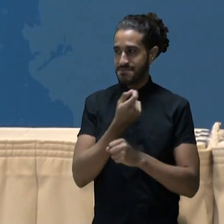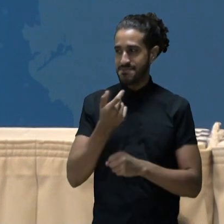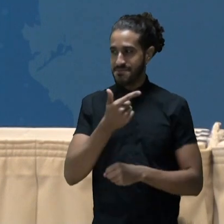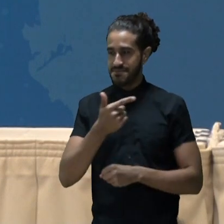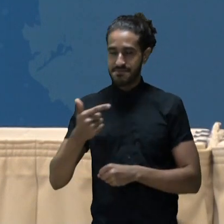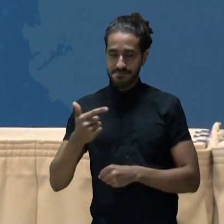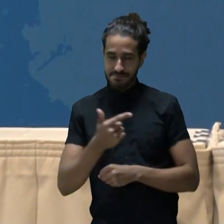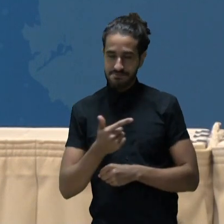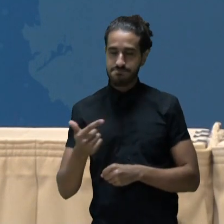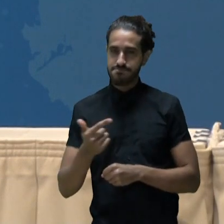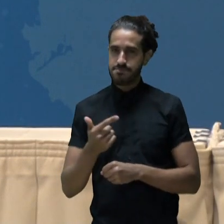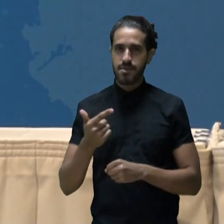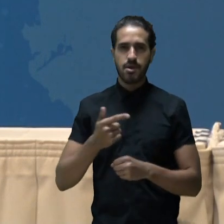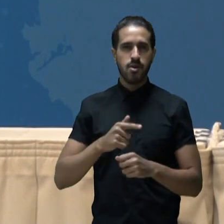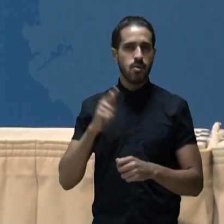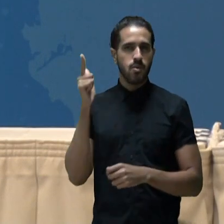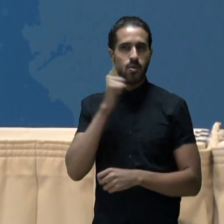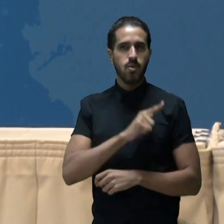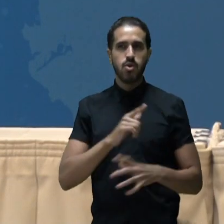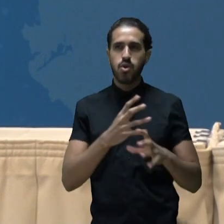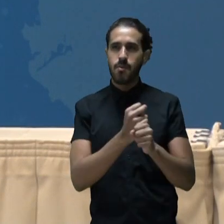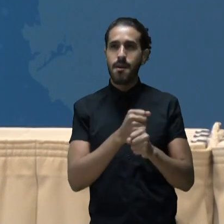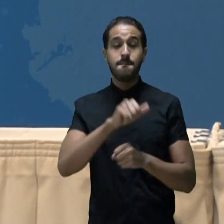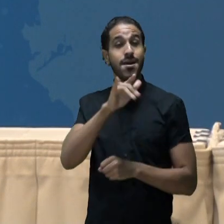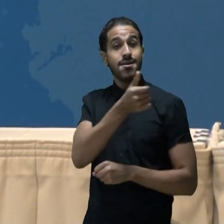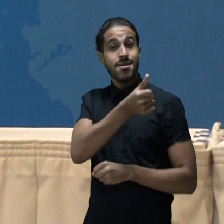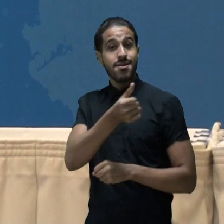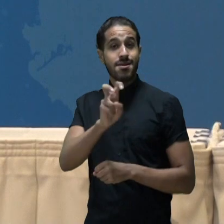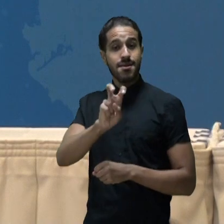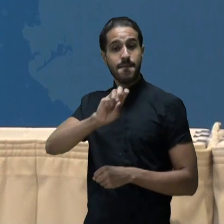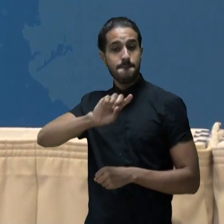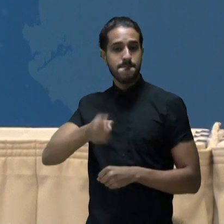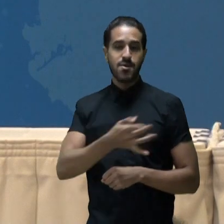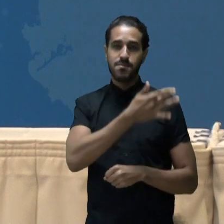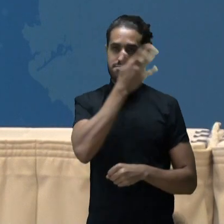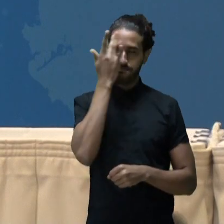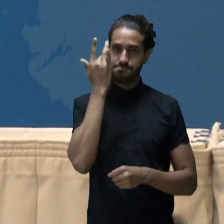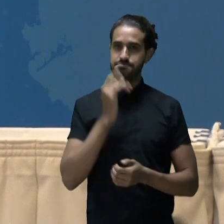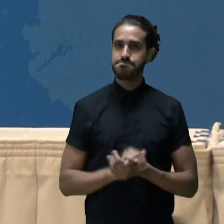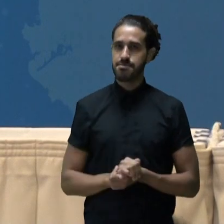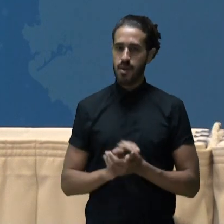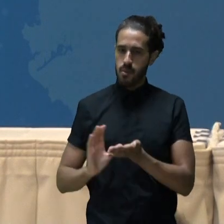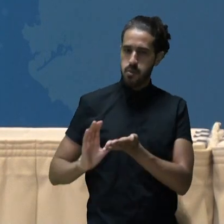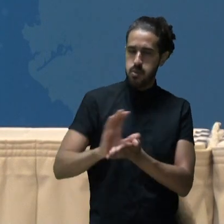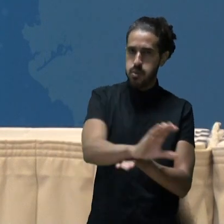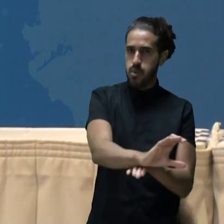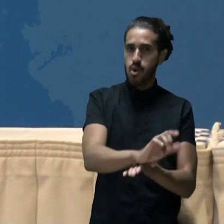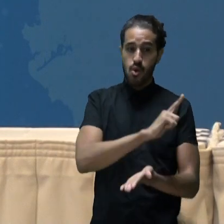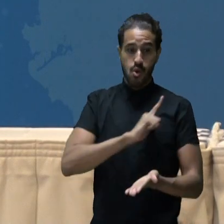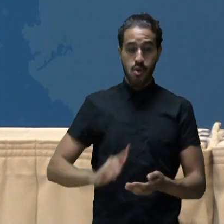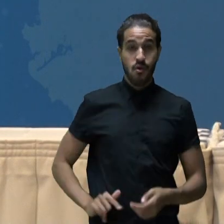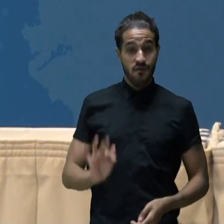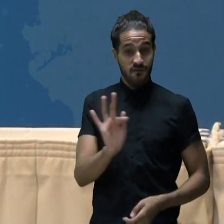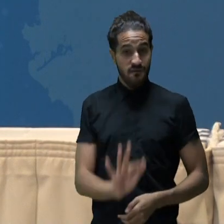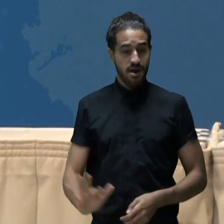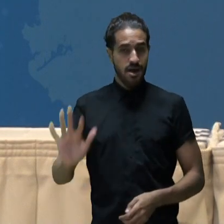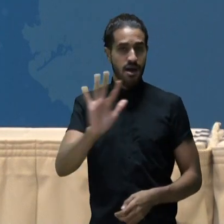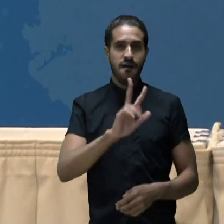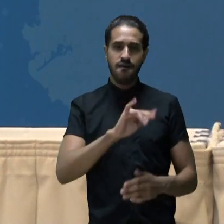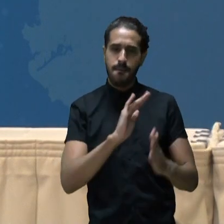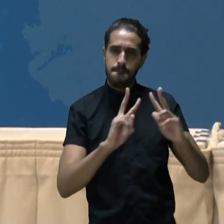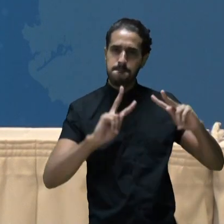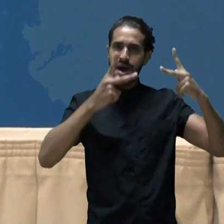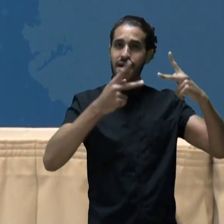com potencial de alcançar mais de 65 mil pessoas. O investimento do Governo Federal vai